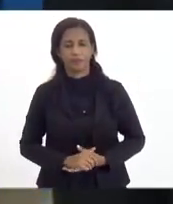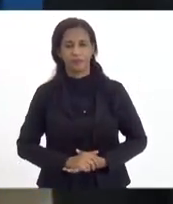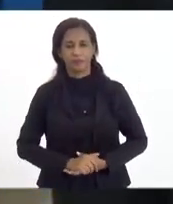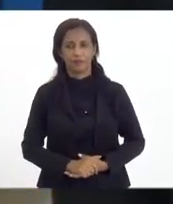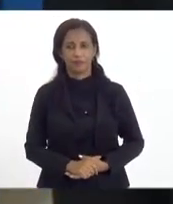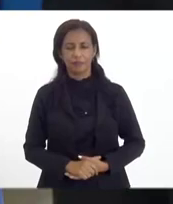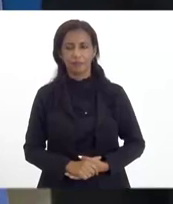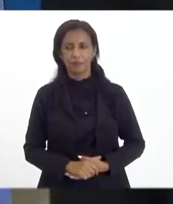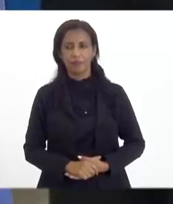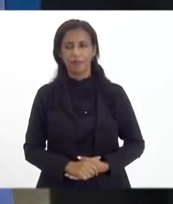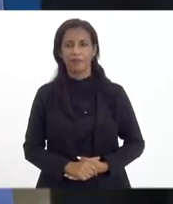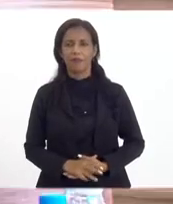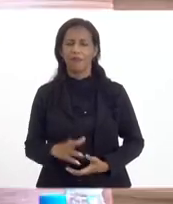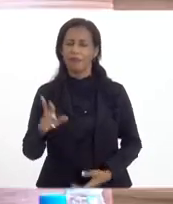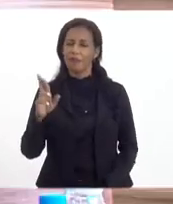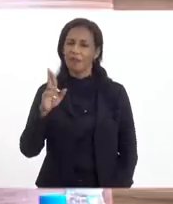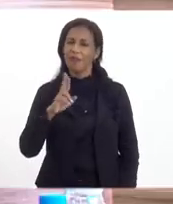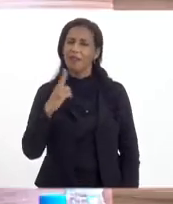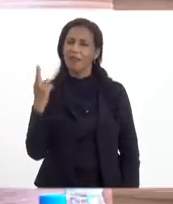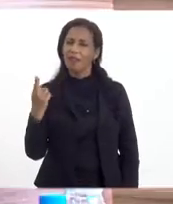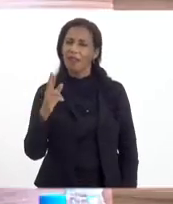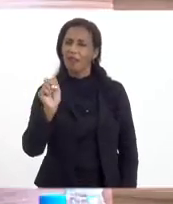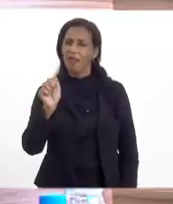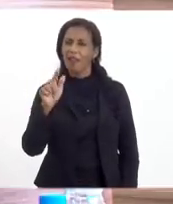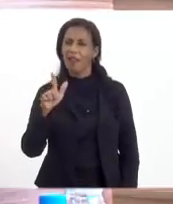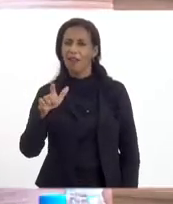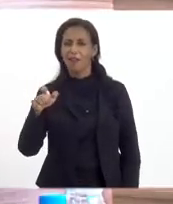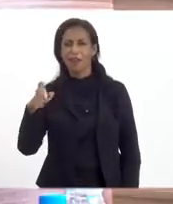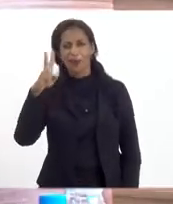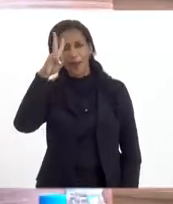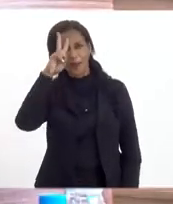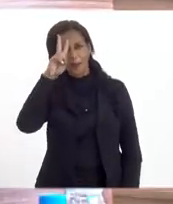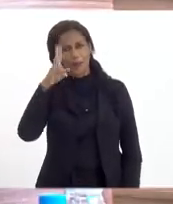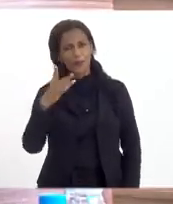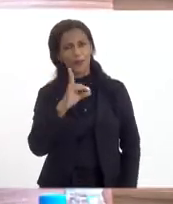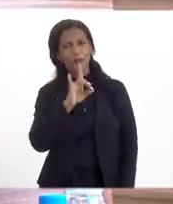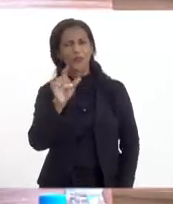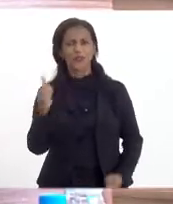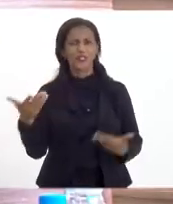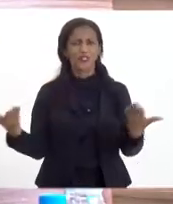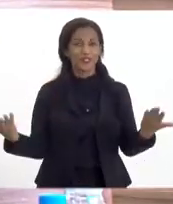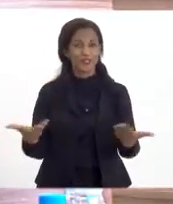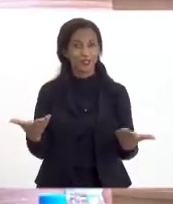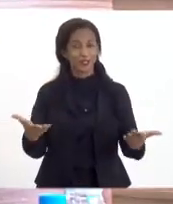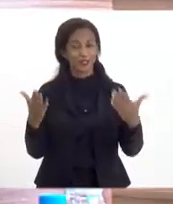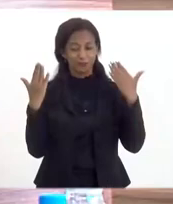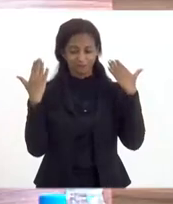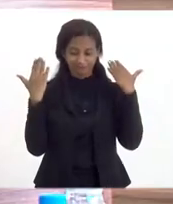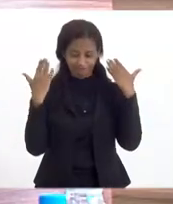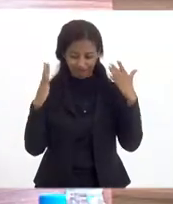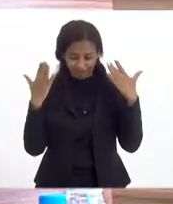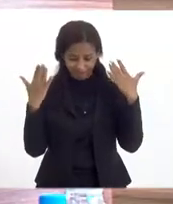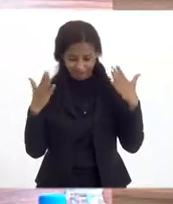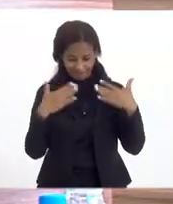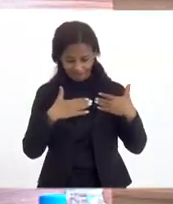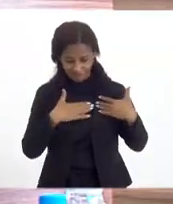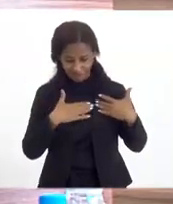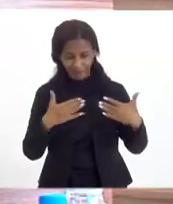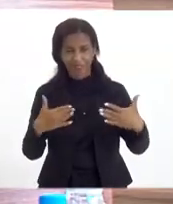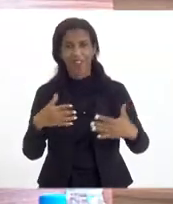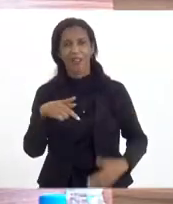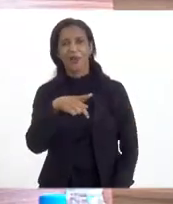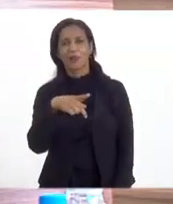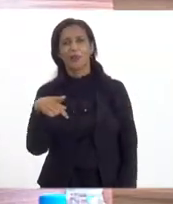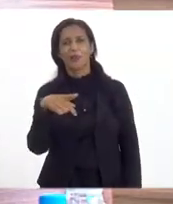O Rafael lembrou do dia de hoje. Então, é uma saudação especial ao professor Mauro